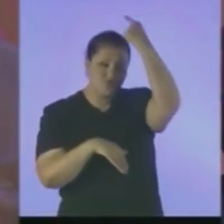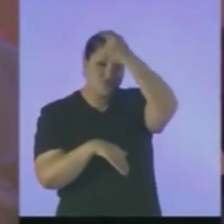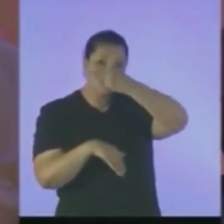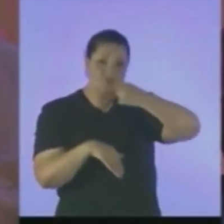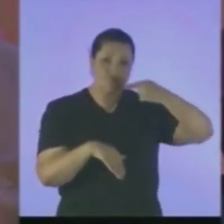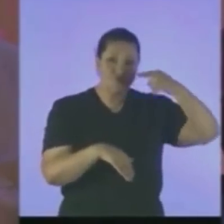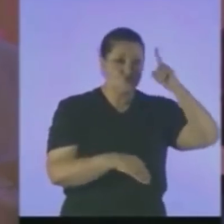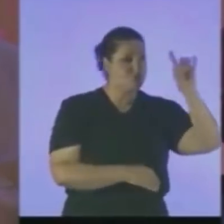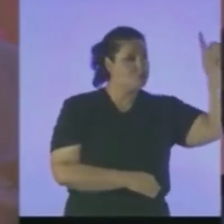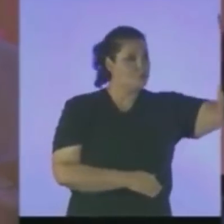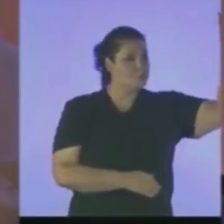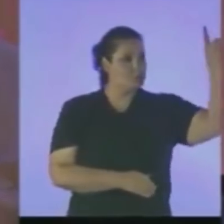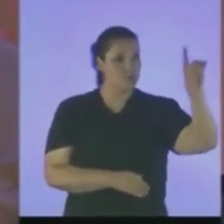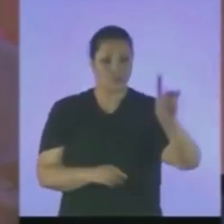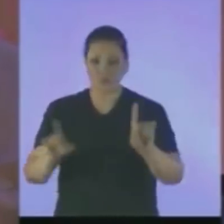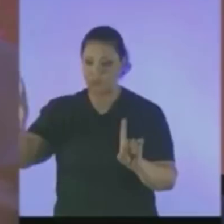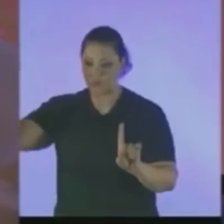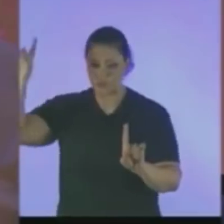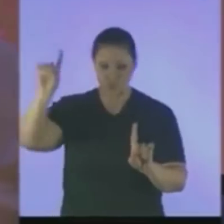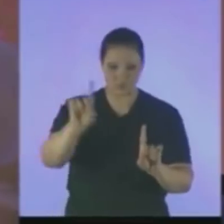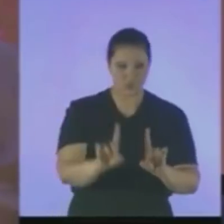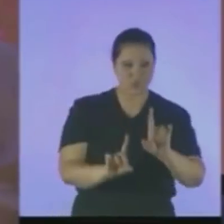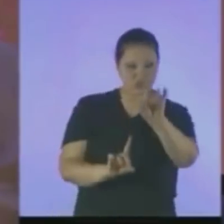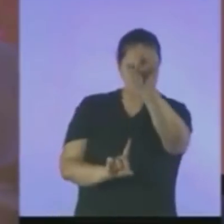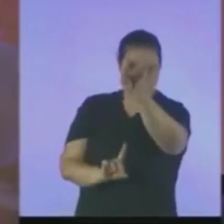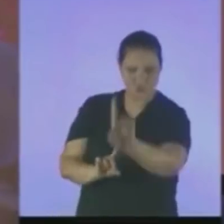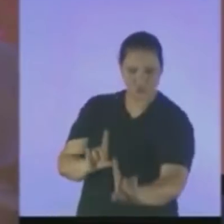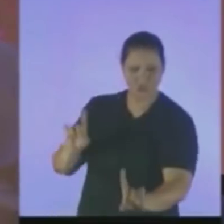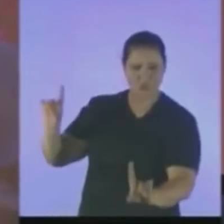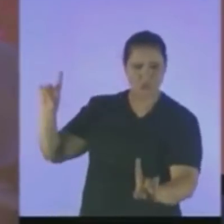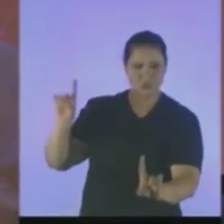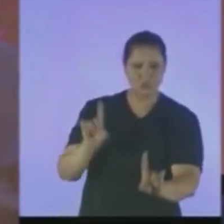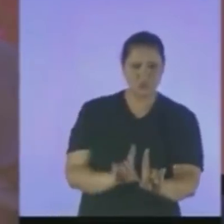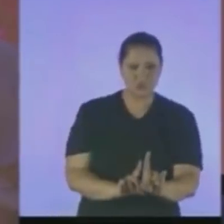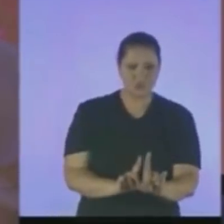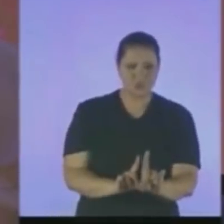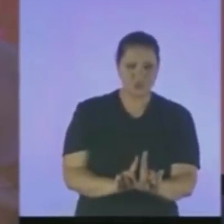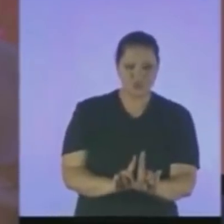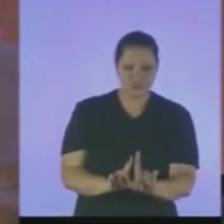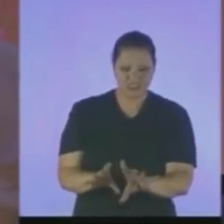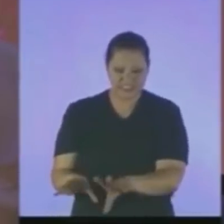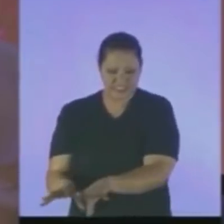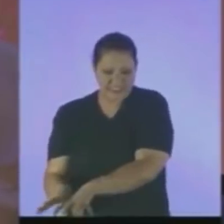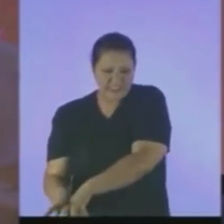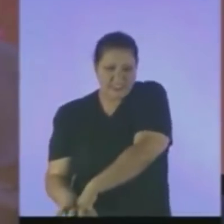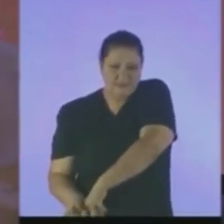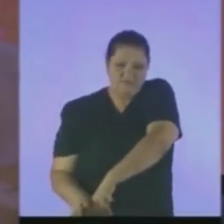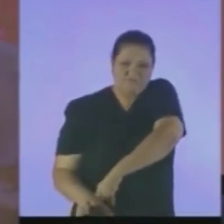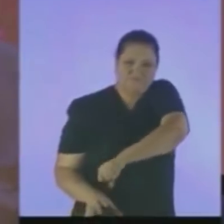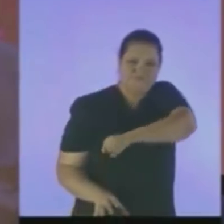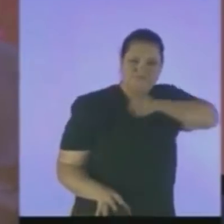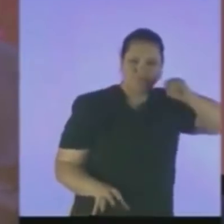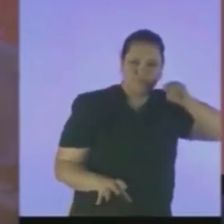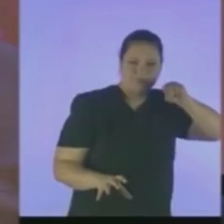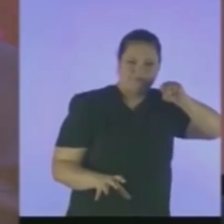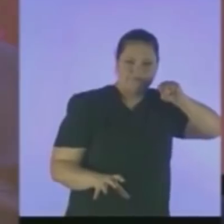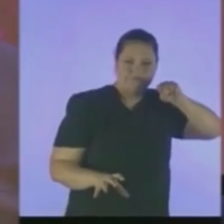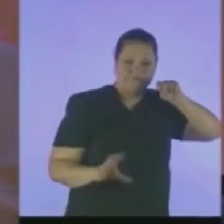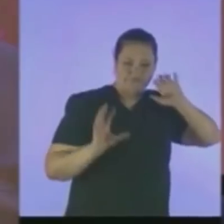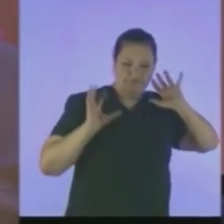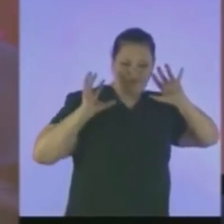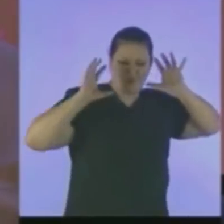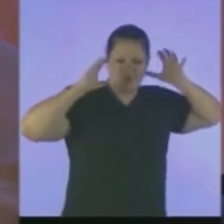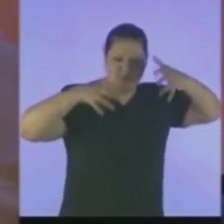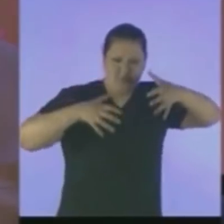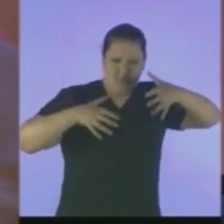E dali Arranquem Um monstro Cego Surdo